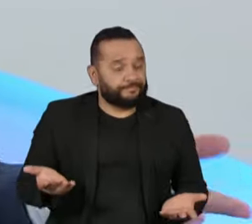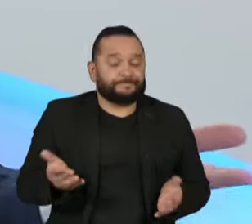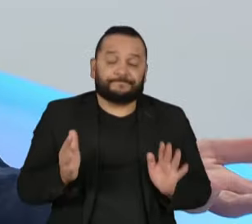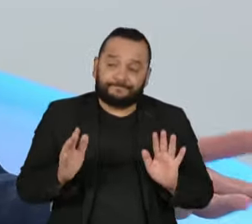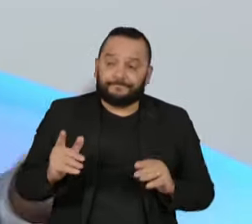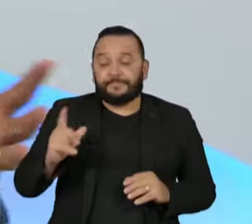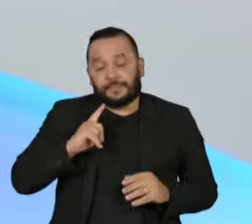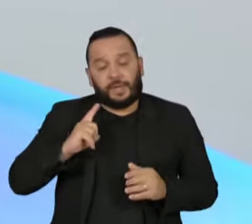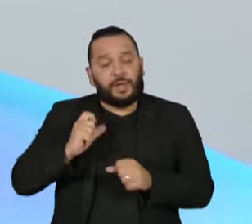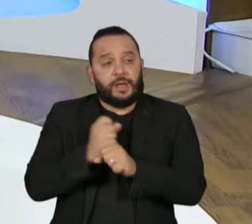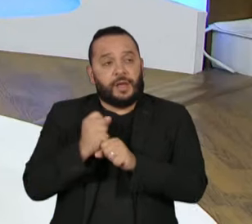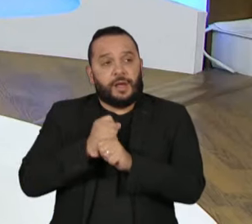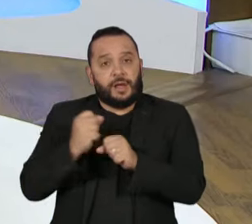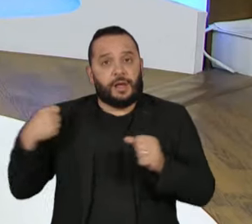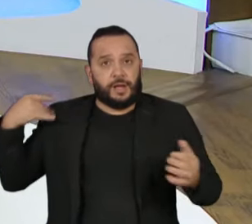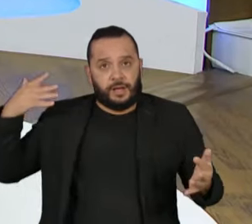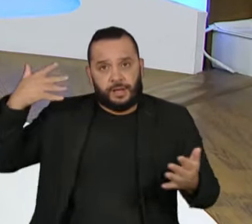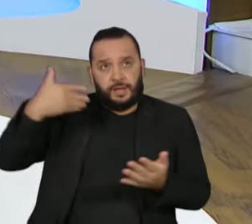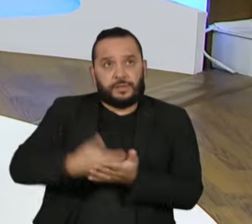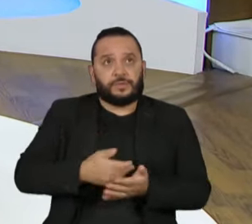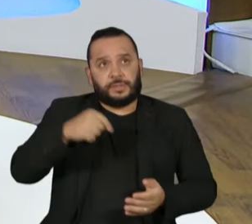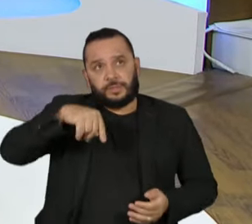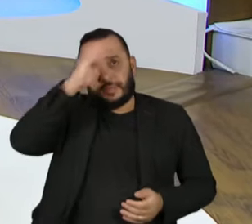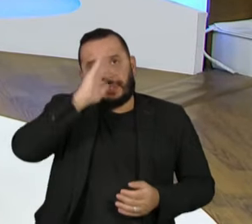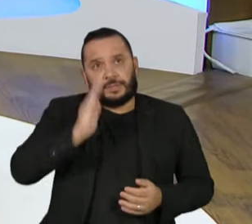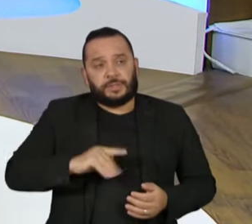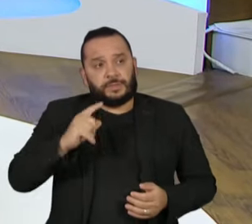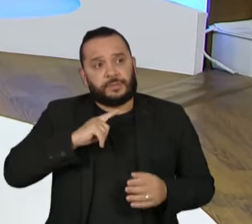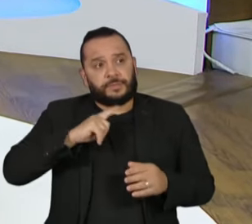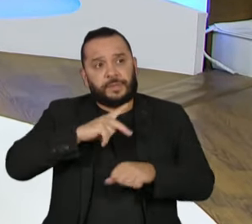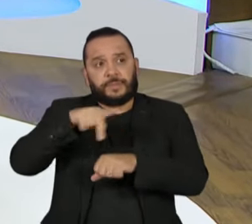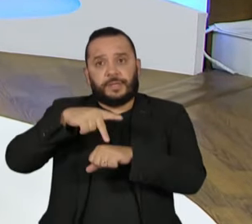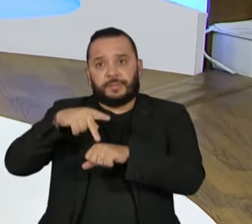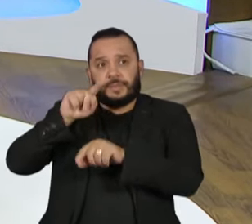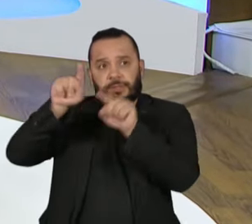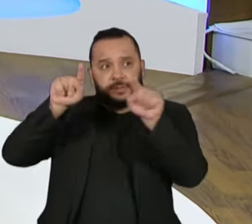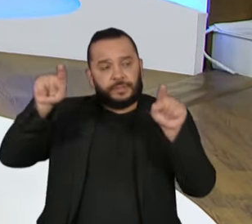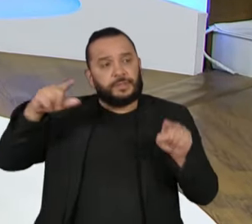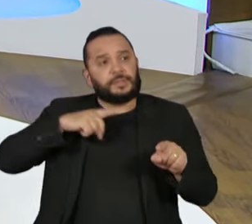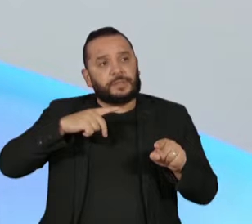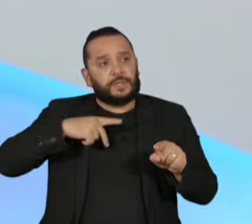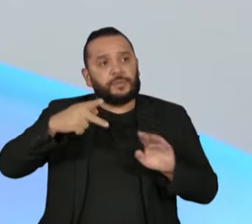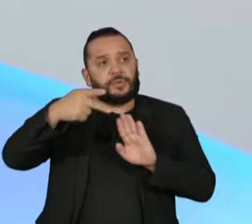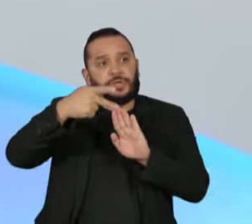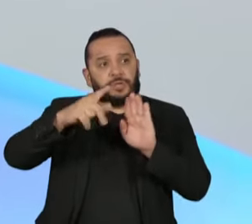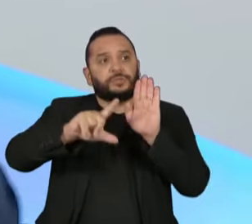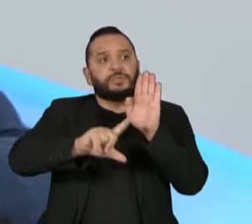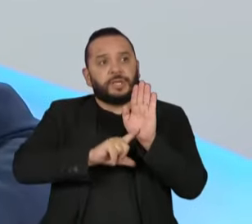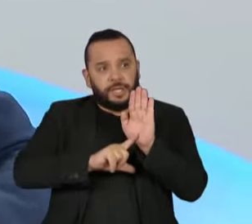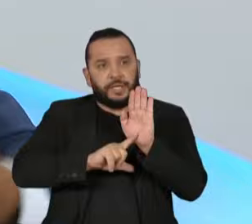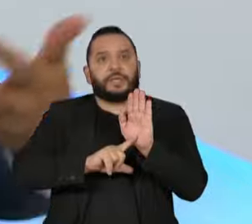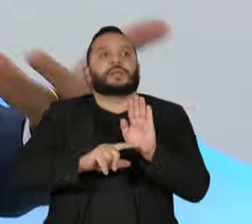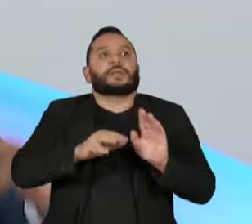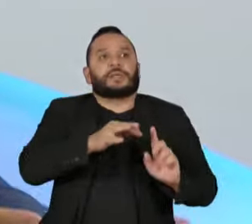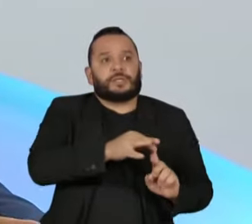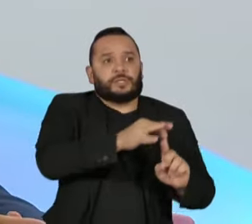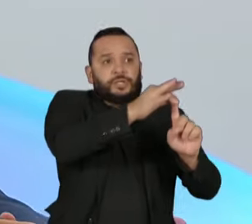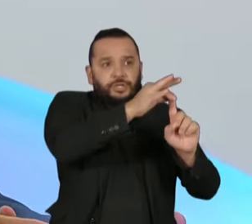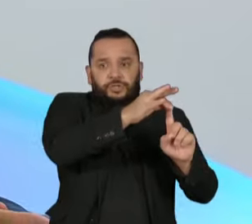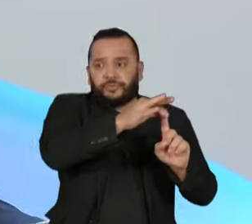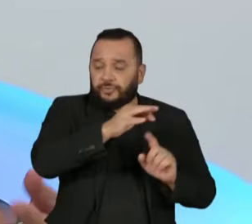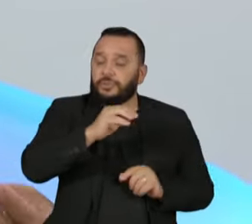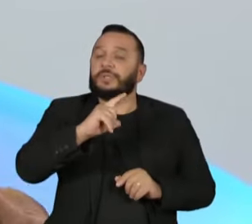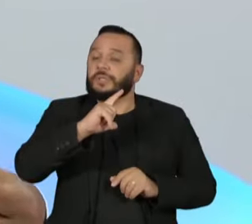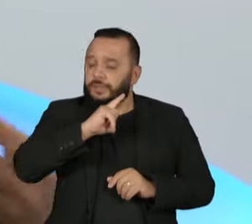e no Brasil em alguns lugares, não são muitos, a figura, assim como tem o projeto de lei indicativo, tem um